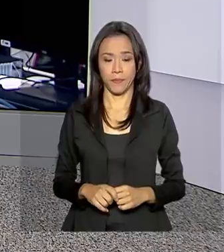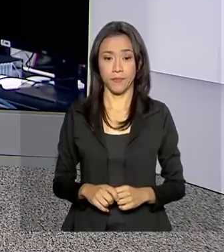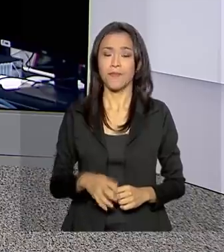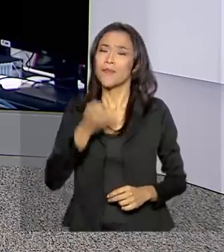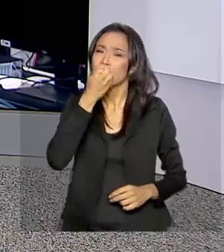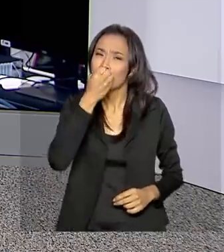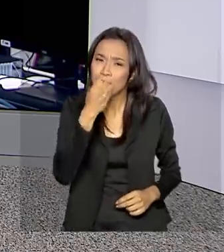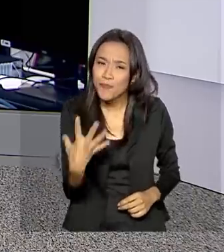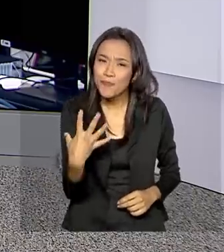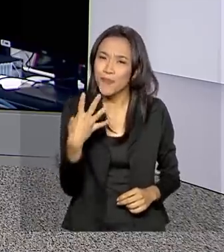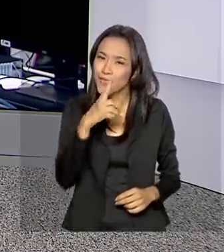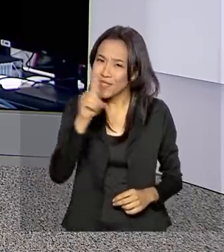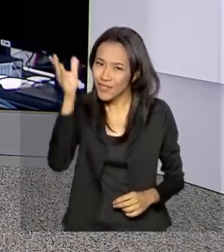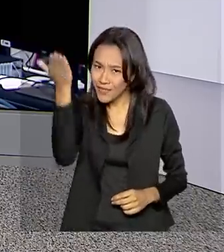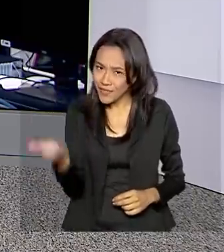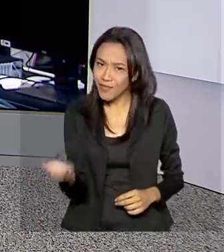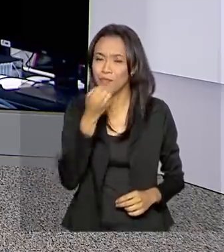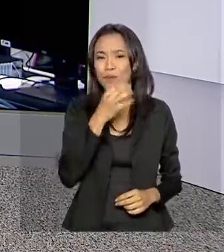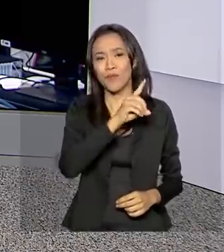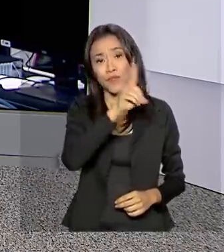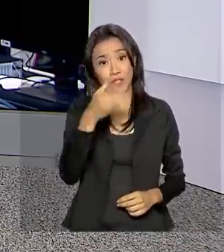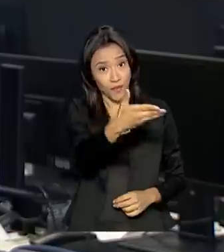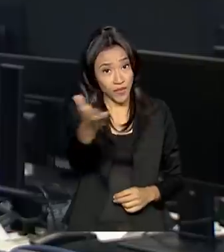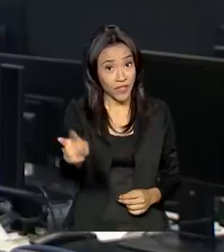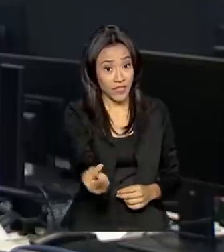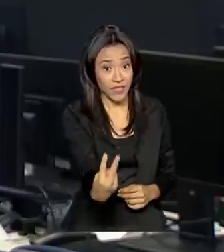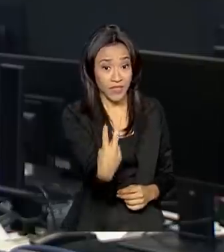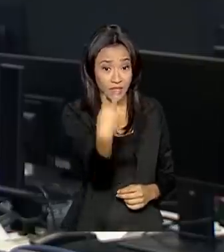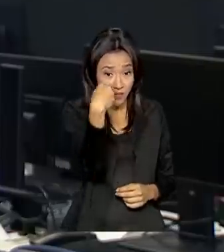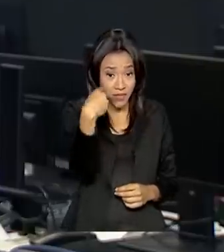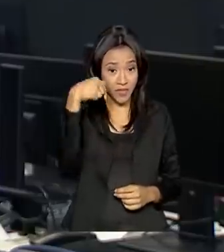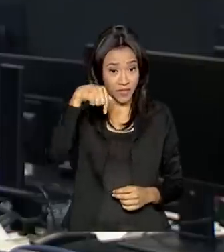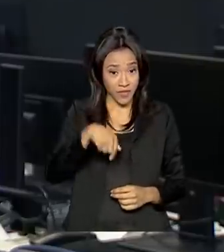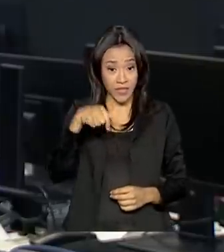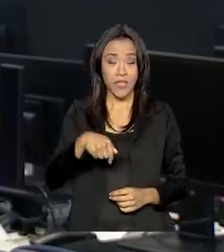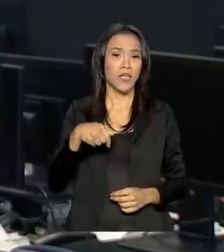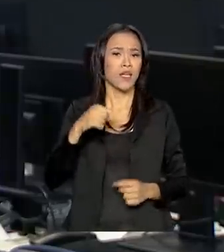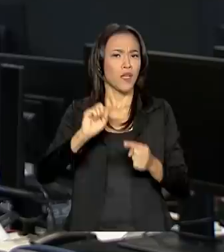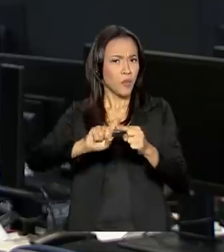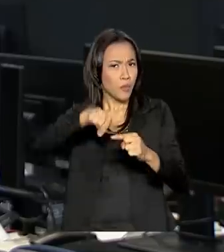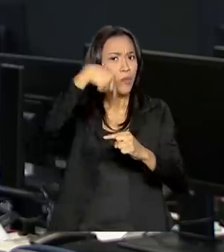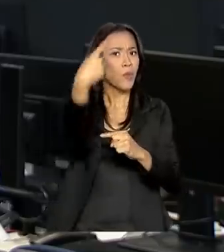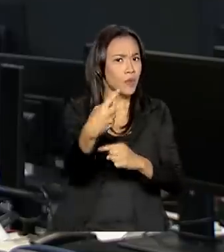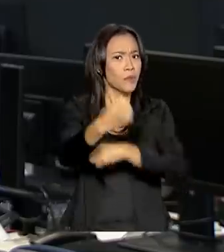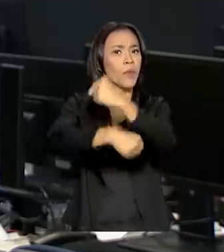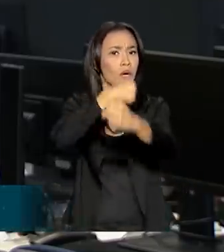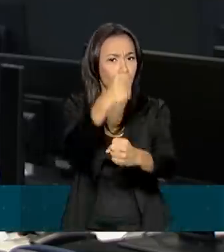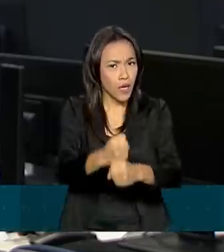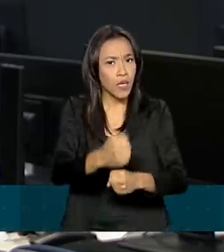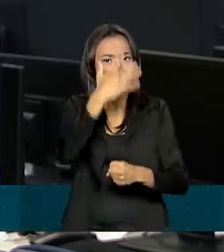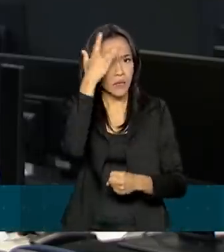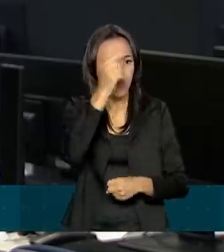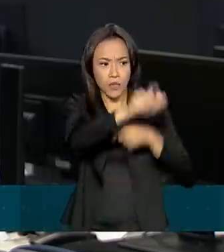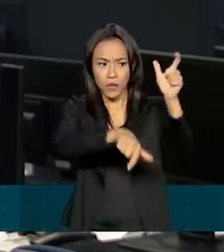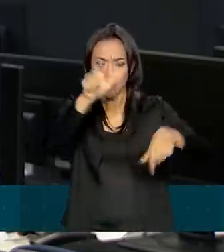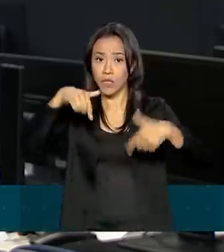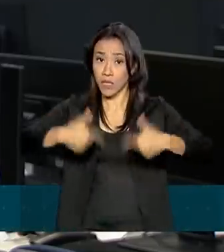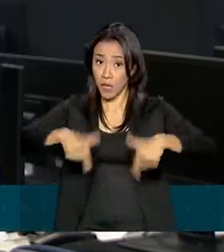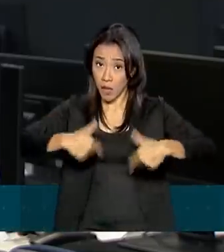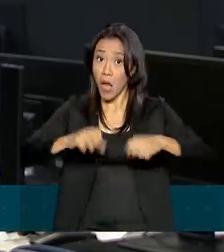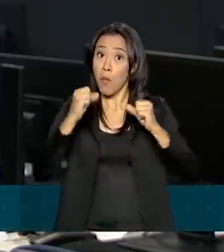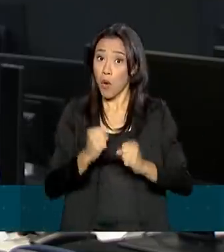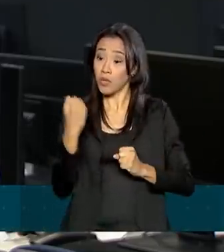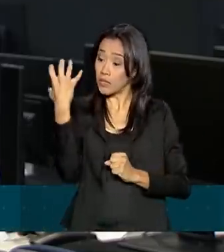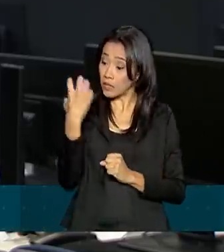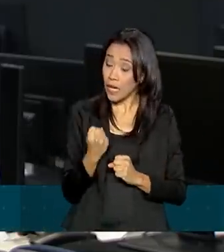Bom dia, Mara. Bom dia a você que acompanha o Brasil em Dia. A partir do ano que vem, os trabalhadores poderão realizar saques anuais de